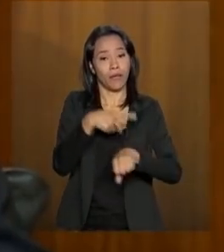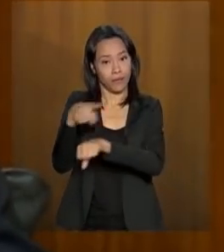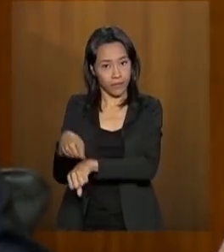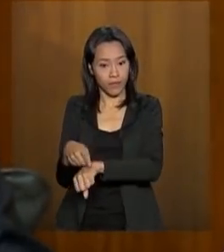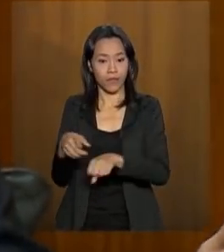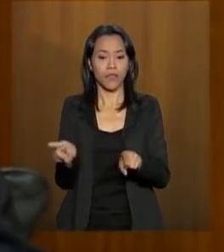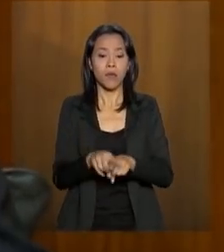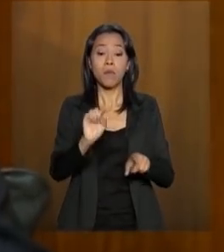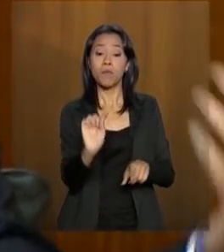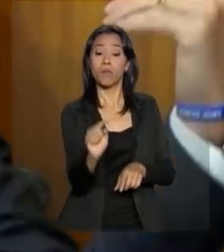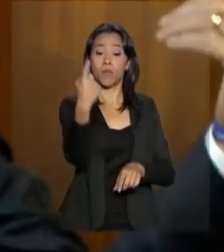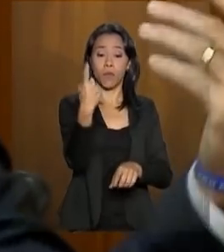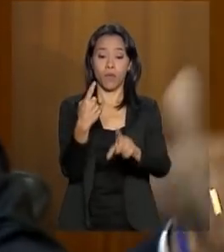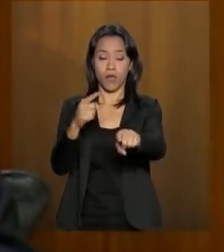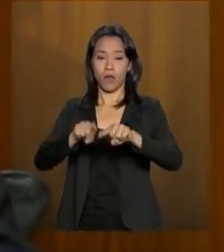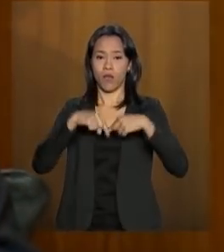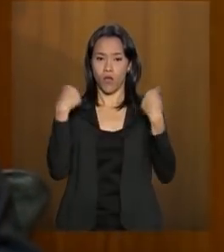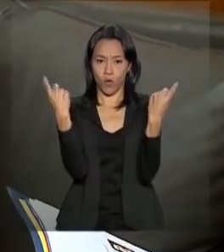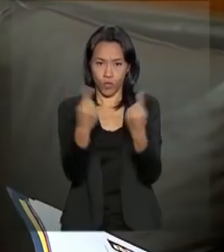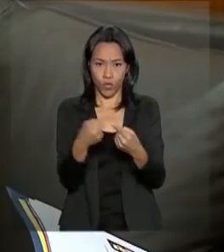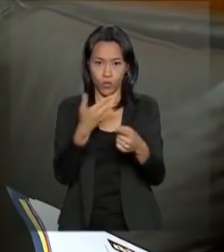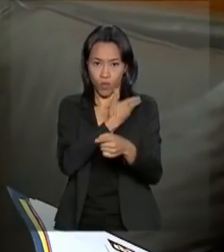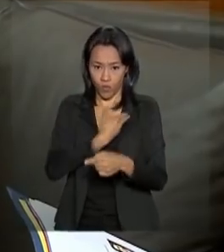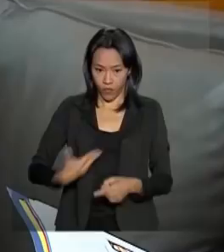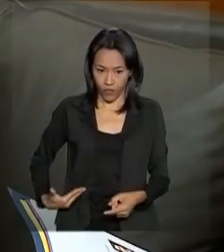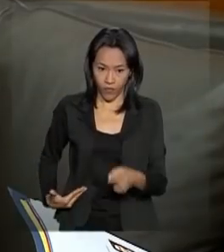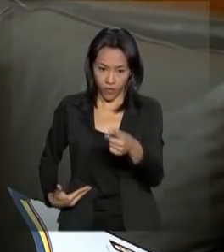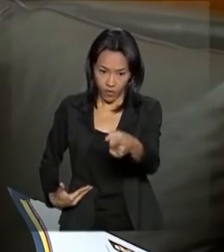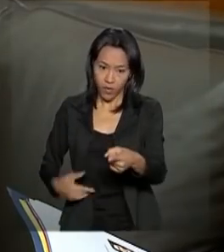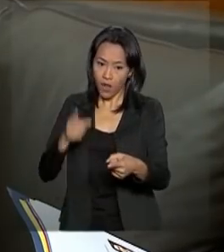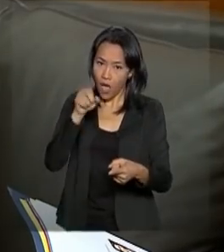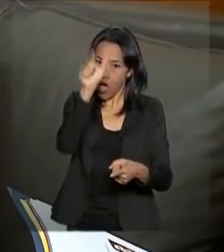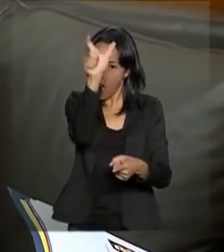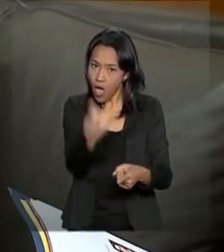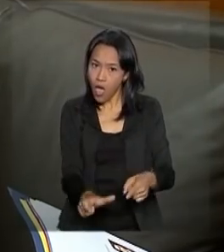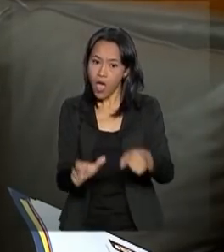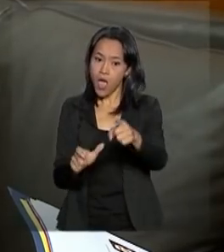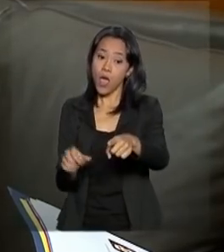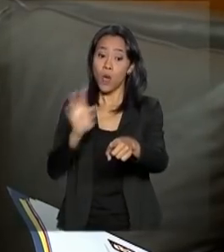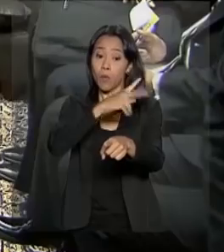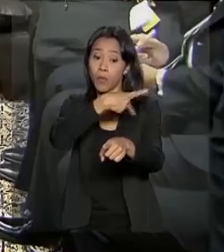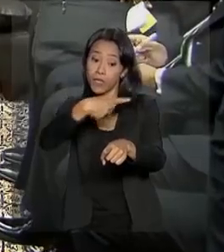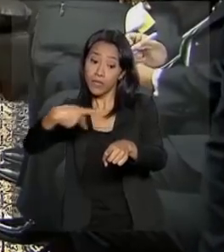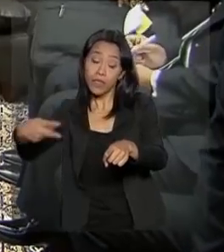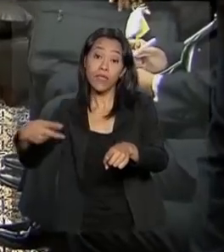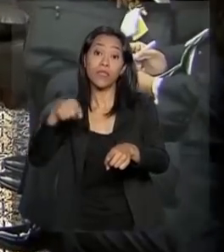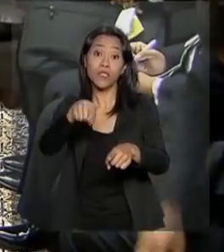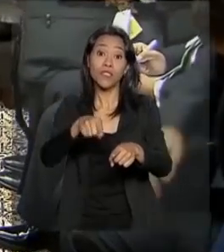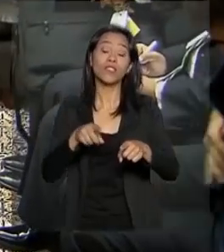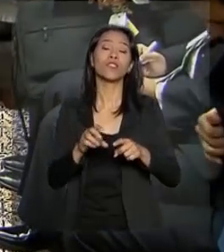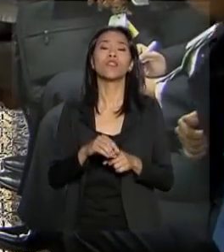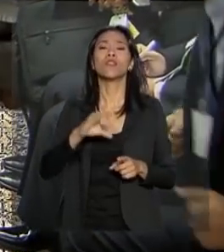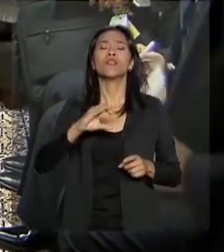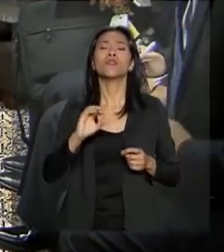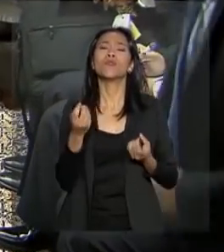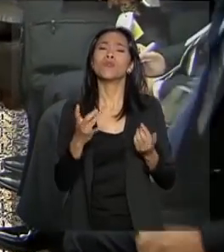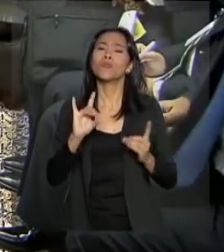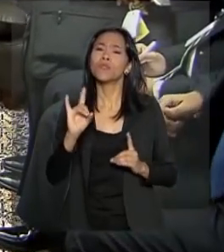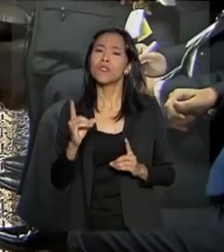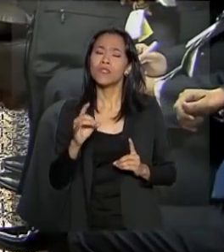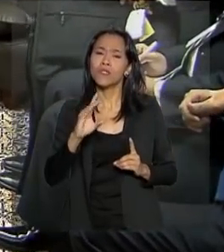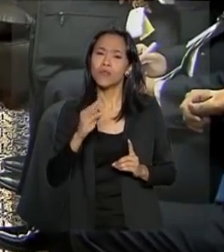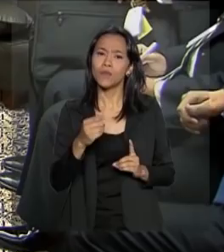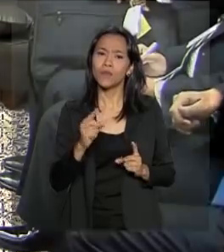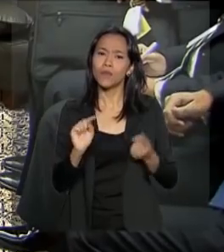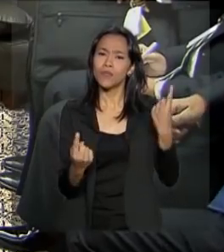primeira reunião bilateral do governo Bolsonaro foi com o presidente do Chile, Sebastián Pinheira, que avalia o Brasil como um